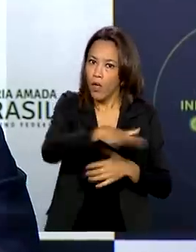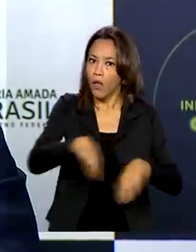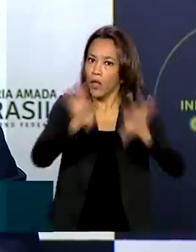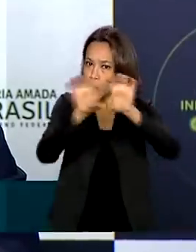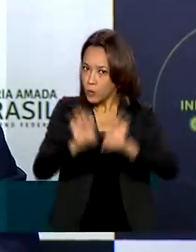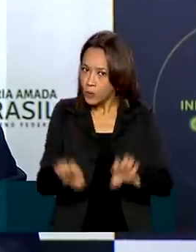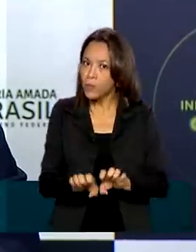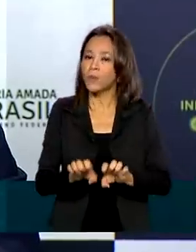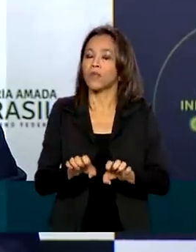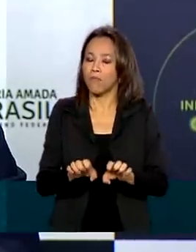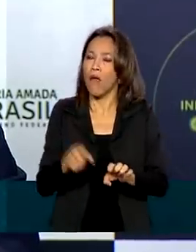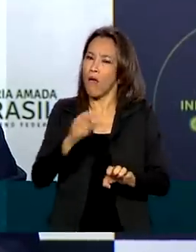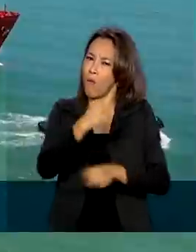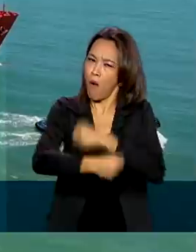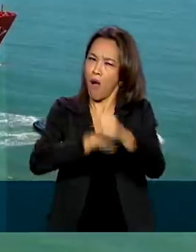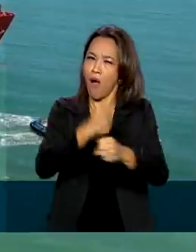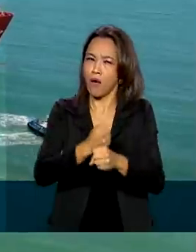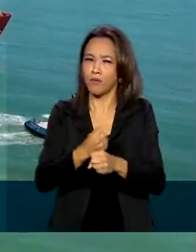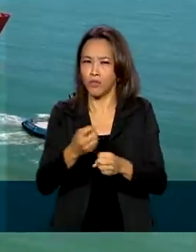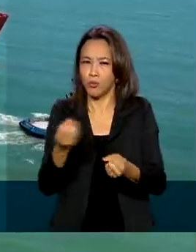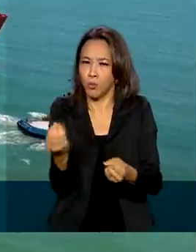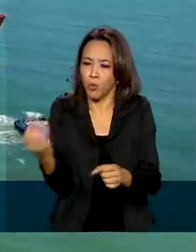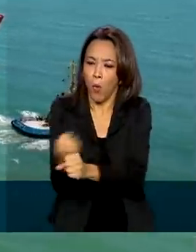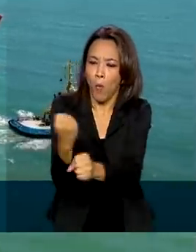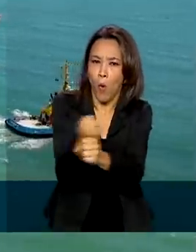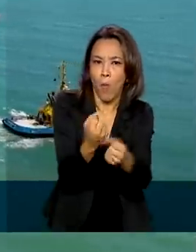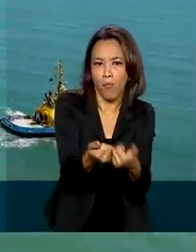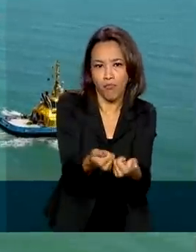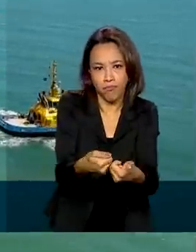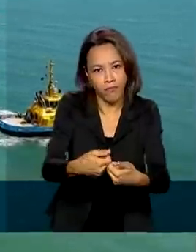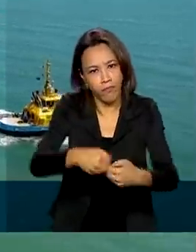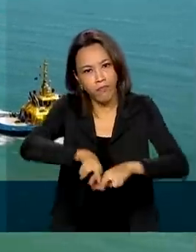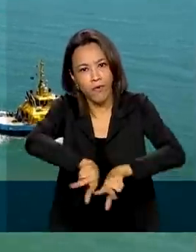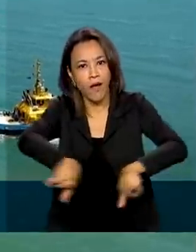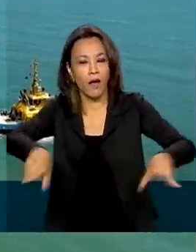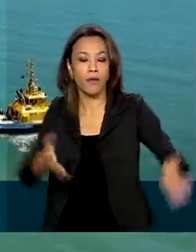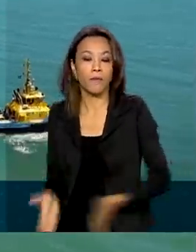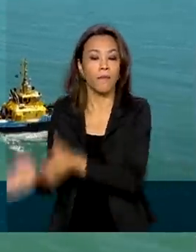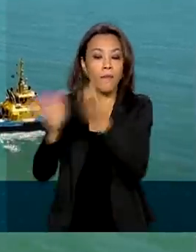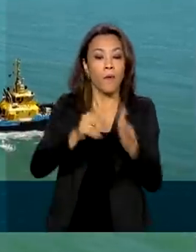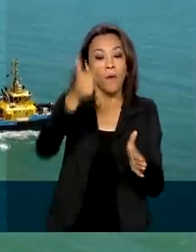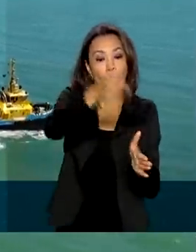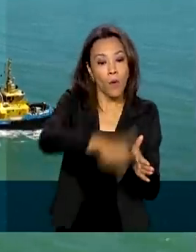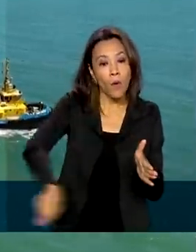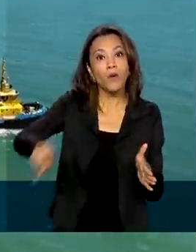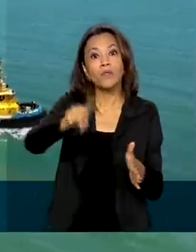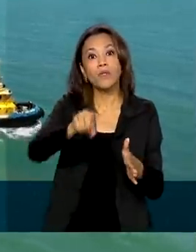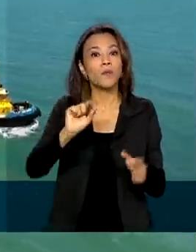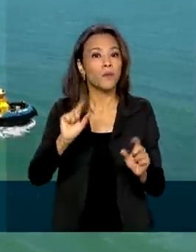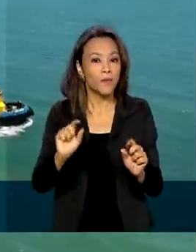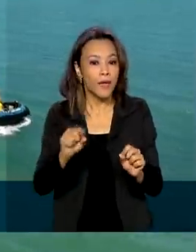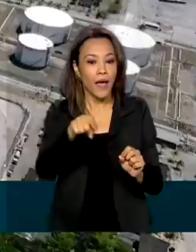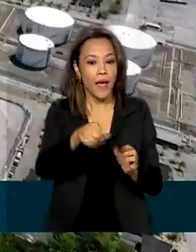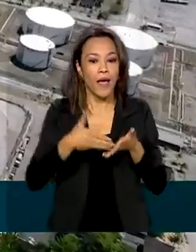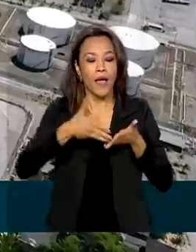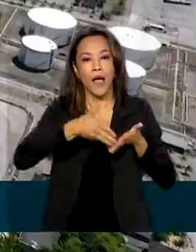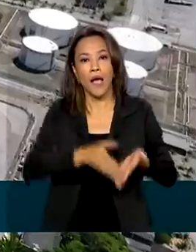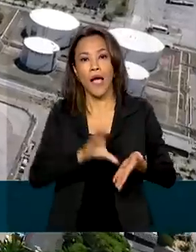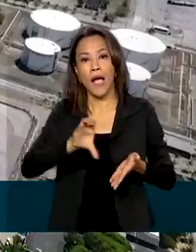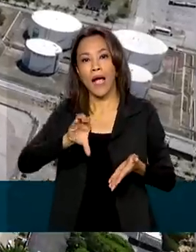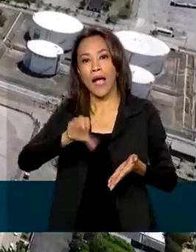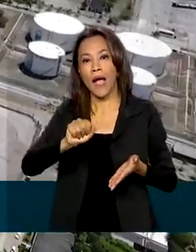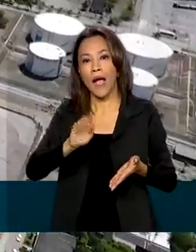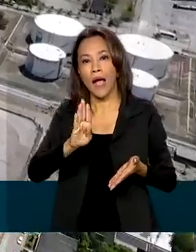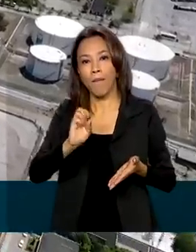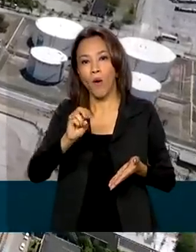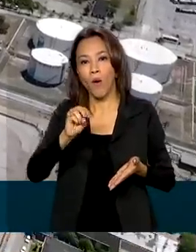que vai ser um ano de muita realização. Outra aposta para o setor no ano que vem é a modernização da navegação de cabotagem, aquela